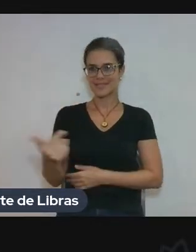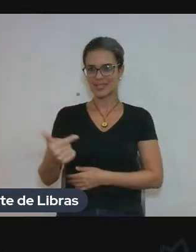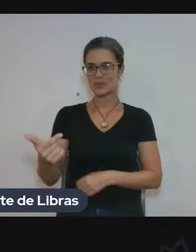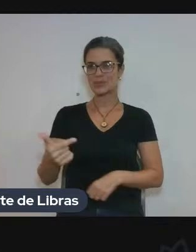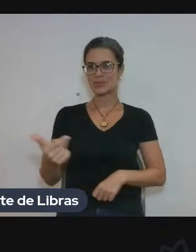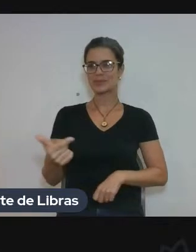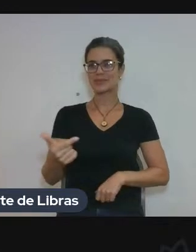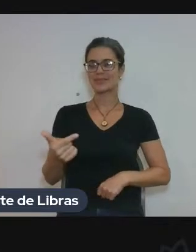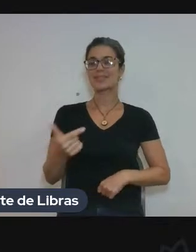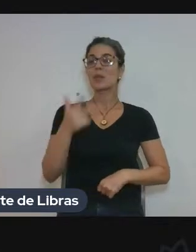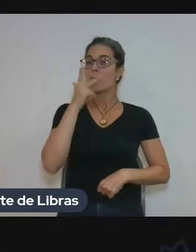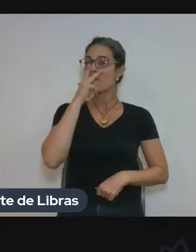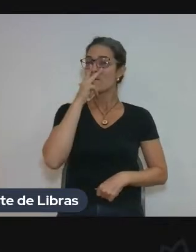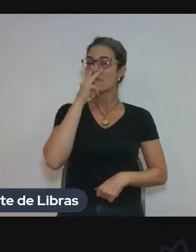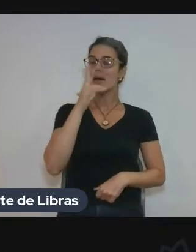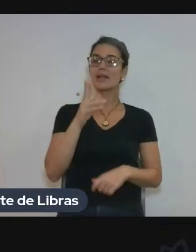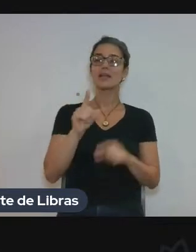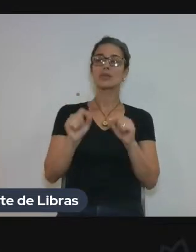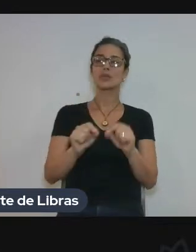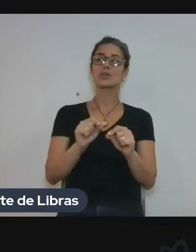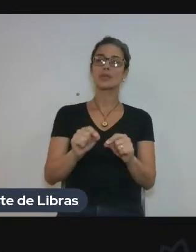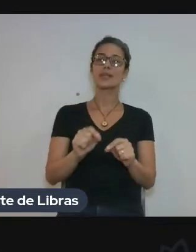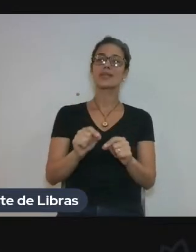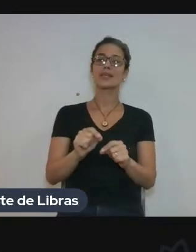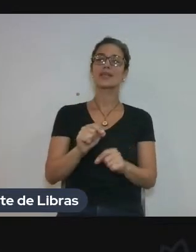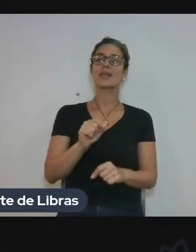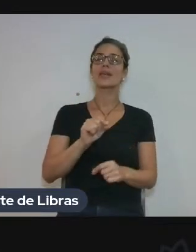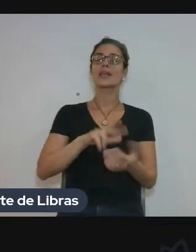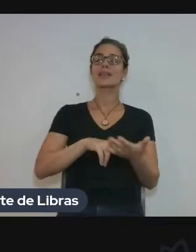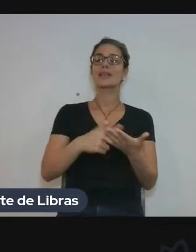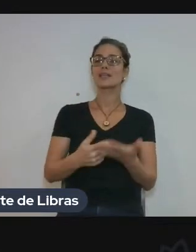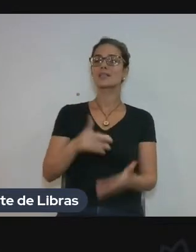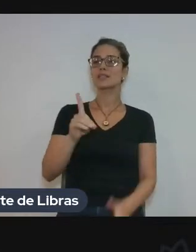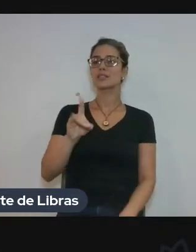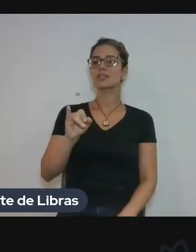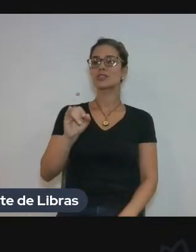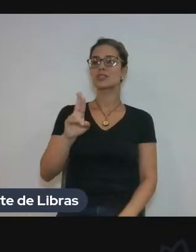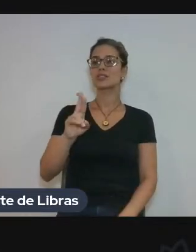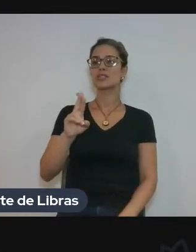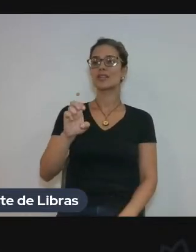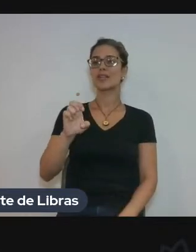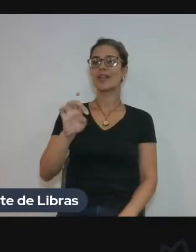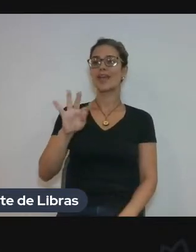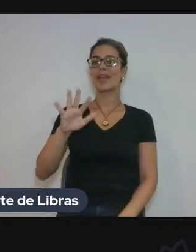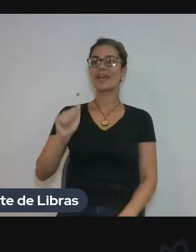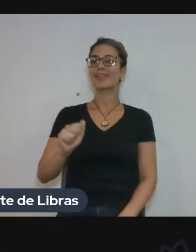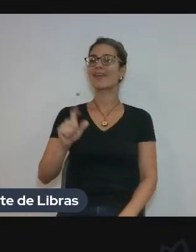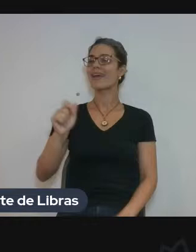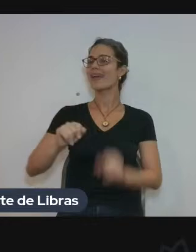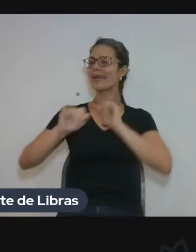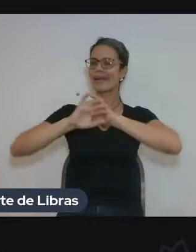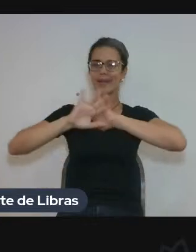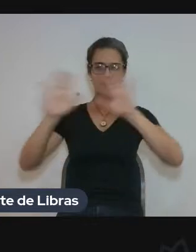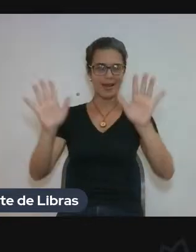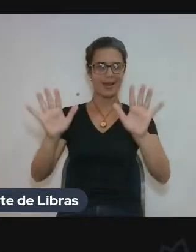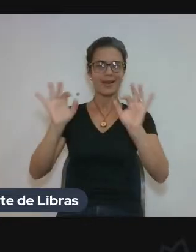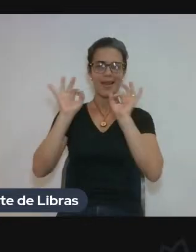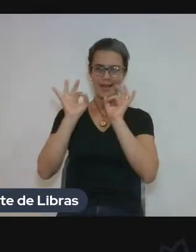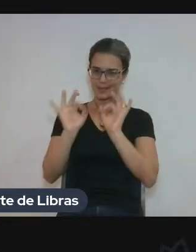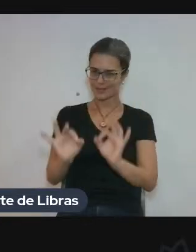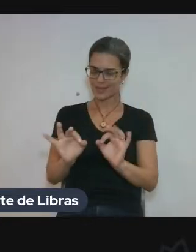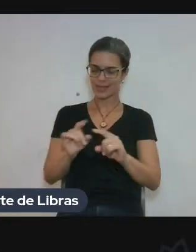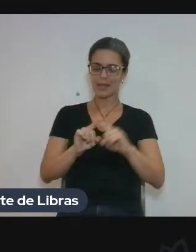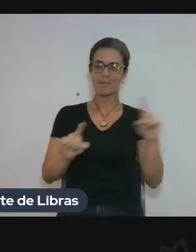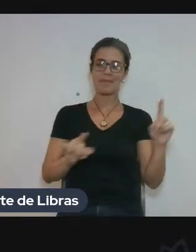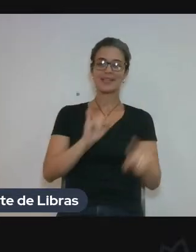né? Então, muito essa ideia de que a tradução direta, ela é transparente e a tradução indireta, ela é sempre uma